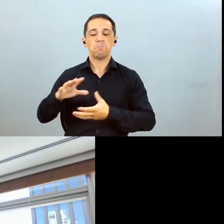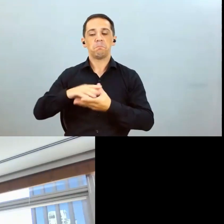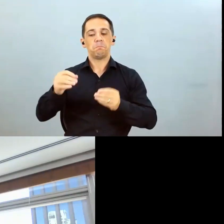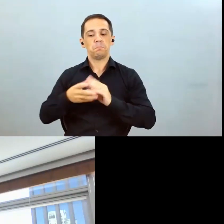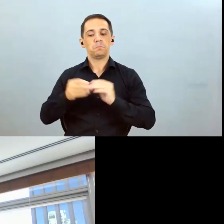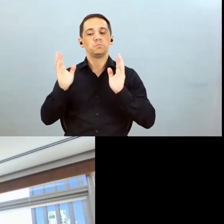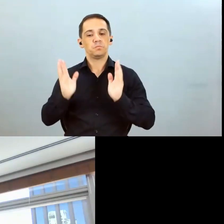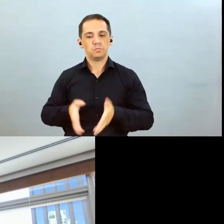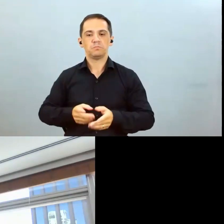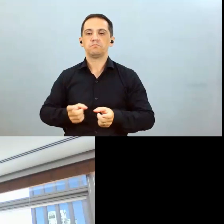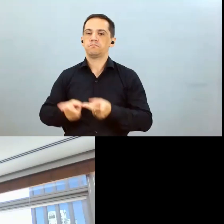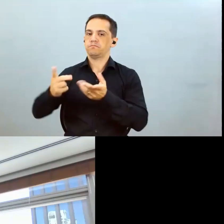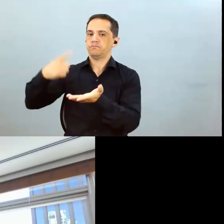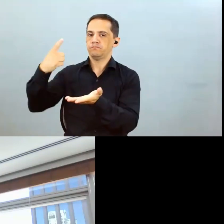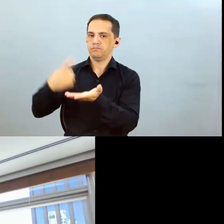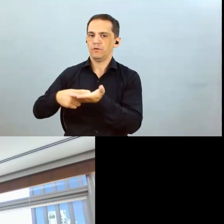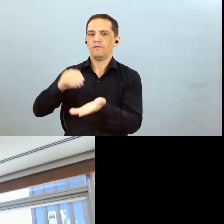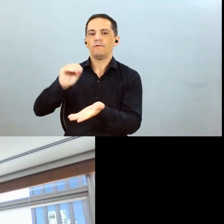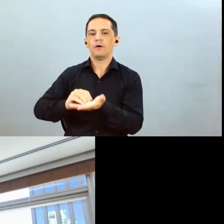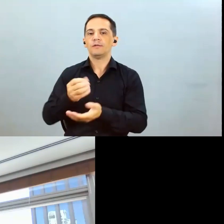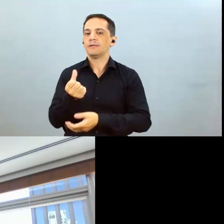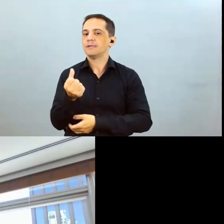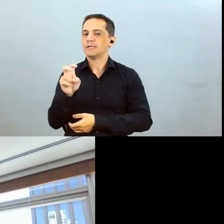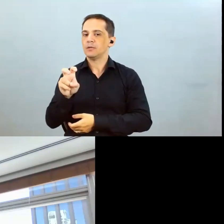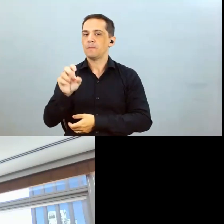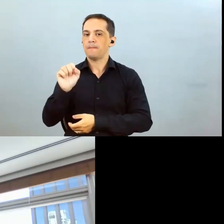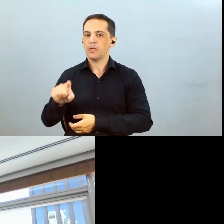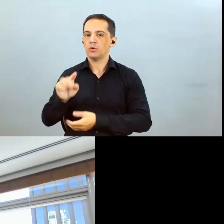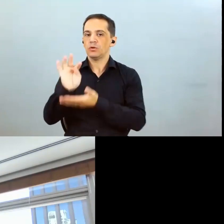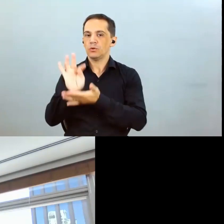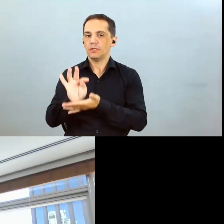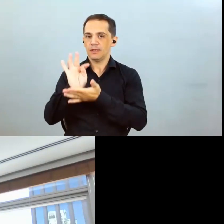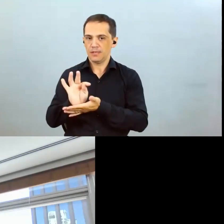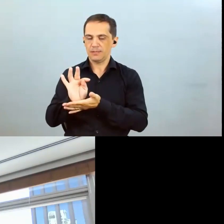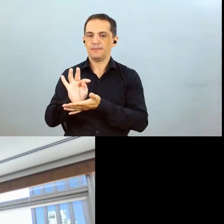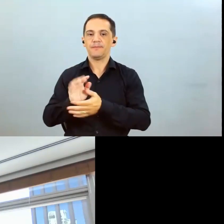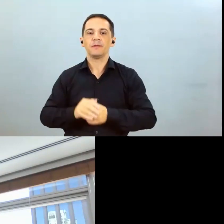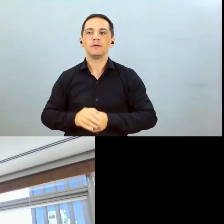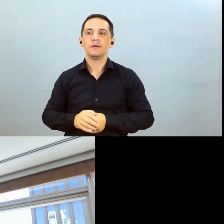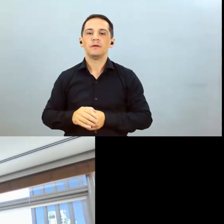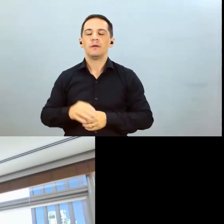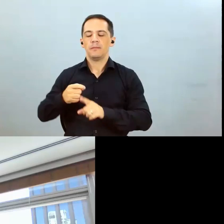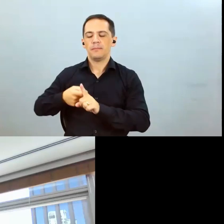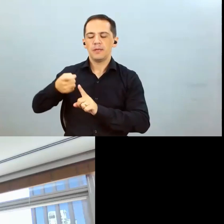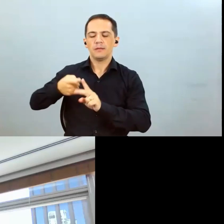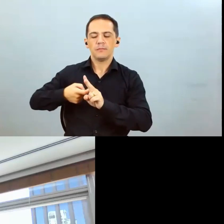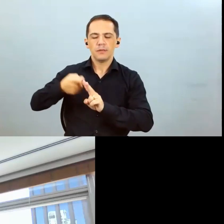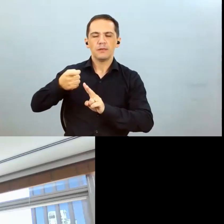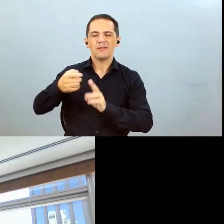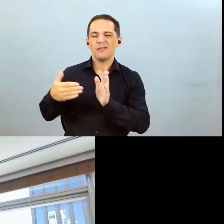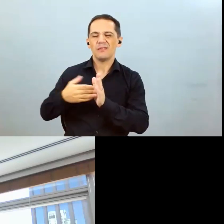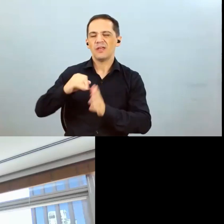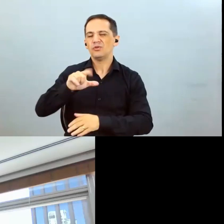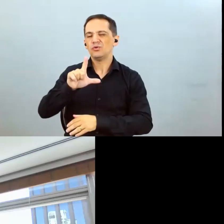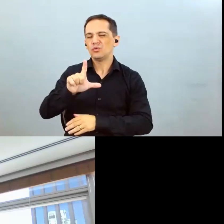ainda falta entregá-lo em torno de 65 mil toneladas de algodão mas que vai ser entregue agora ao longo desses próximos meses até junho, início de julho que é